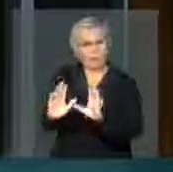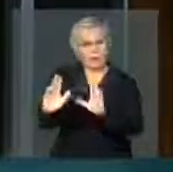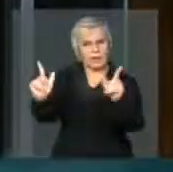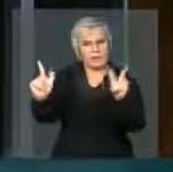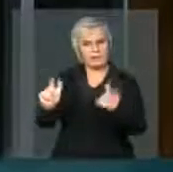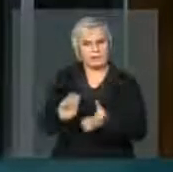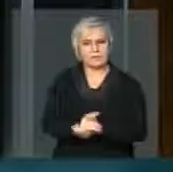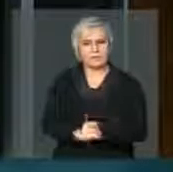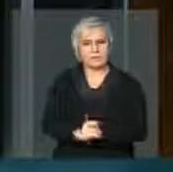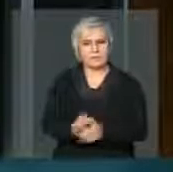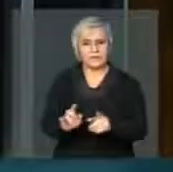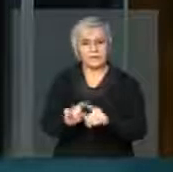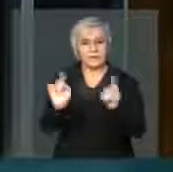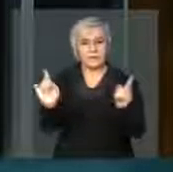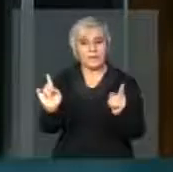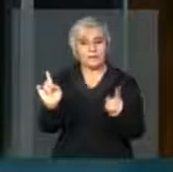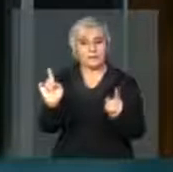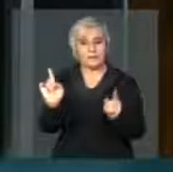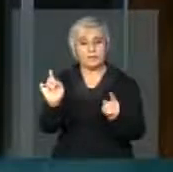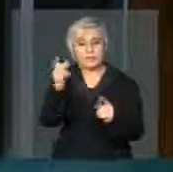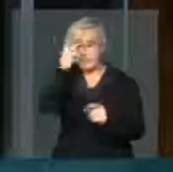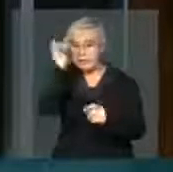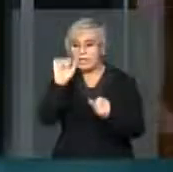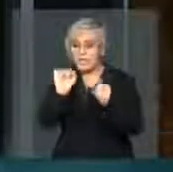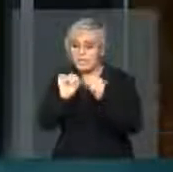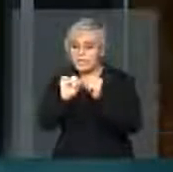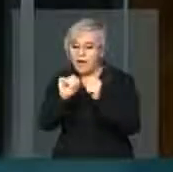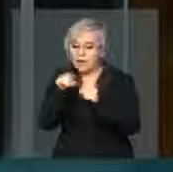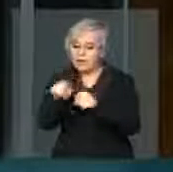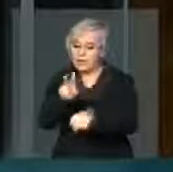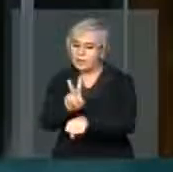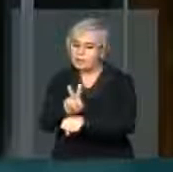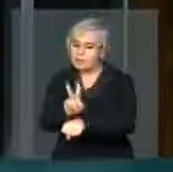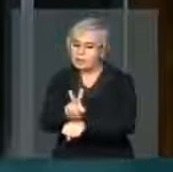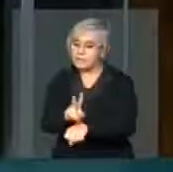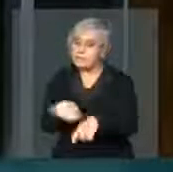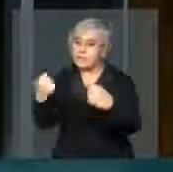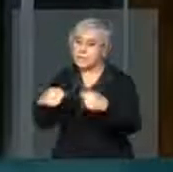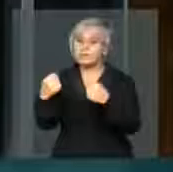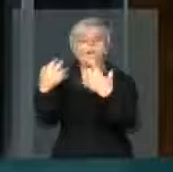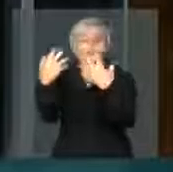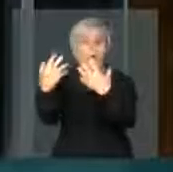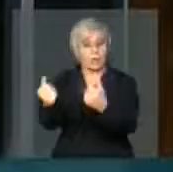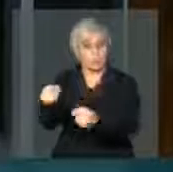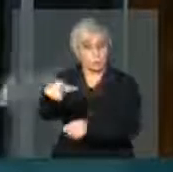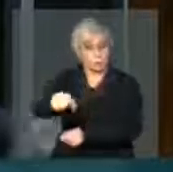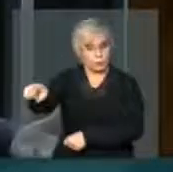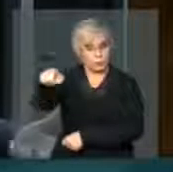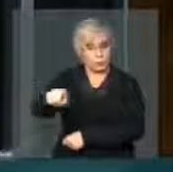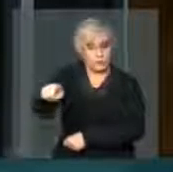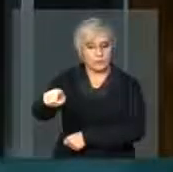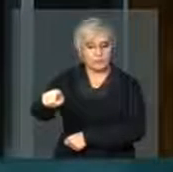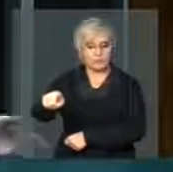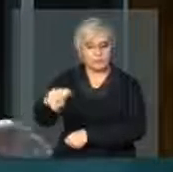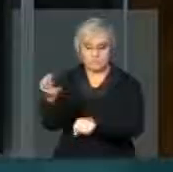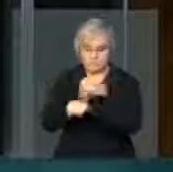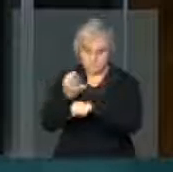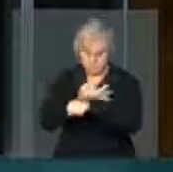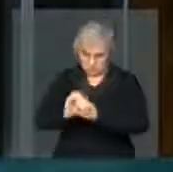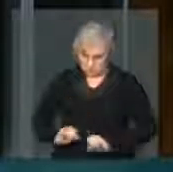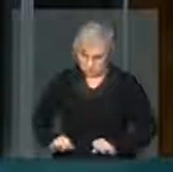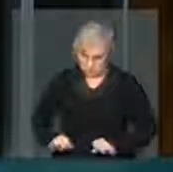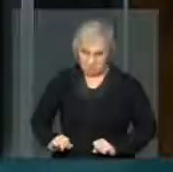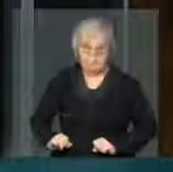Mas quem faz essa defesa tem que assumir o ônus, ou quem